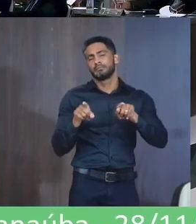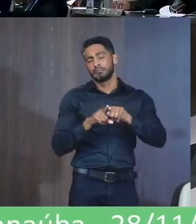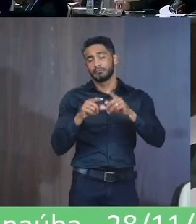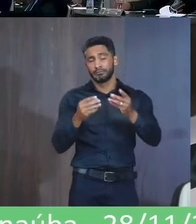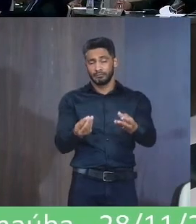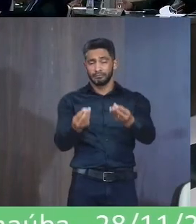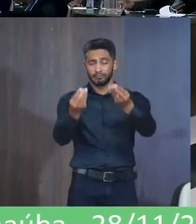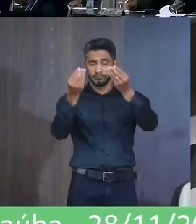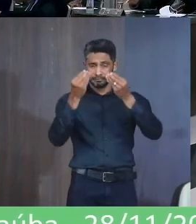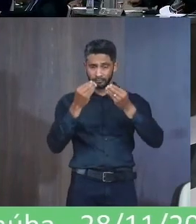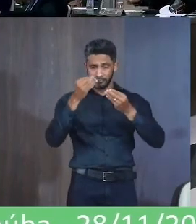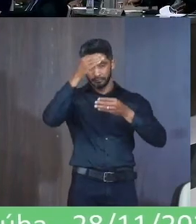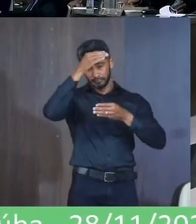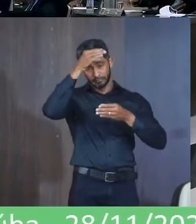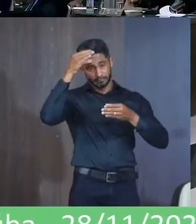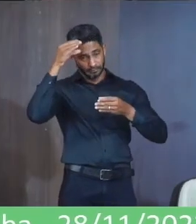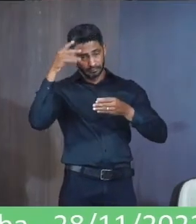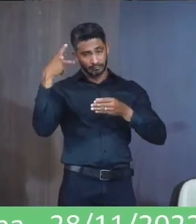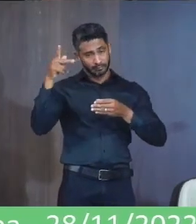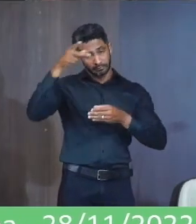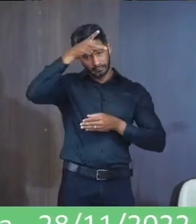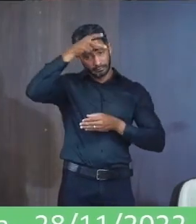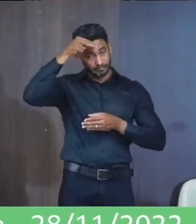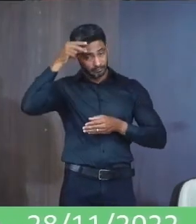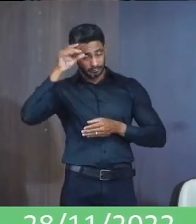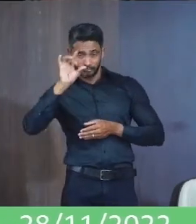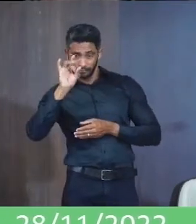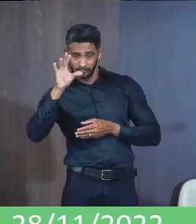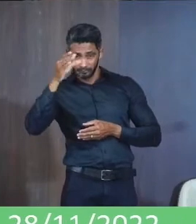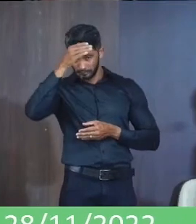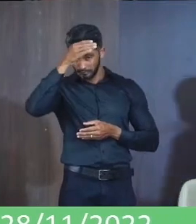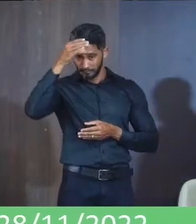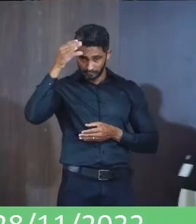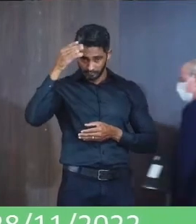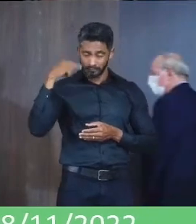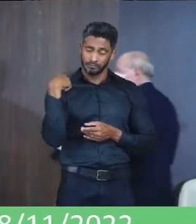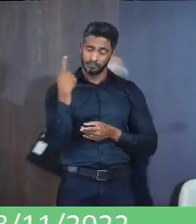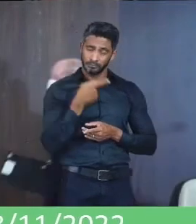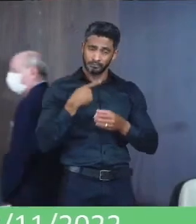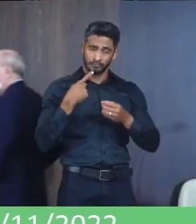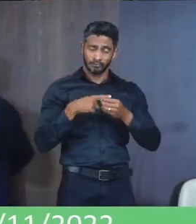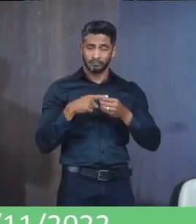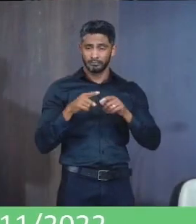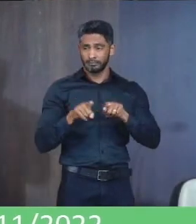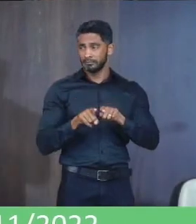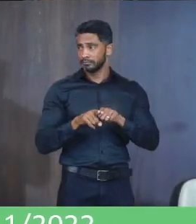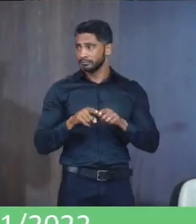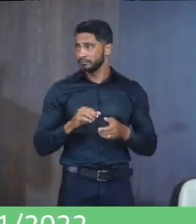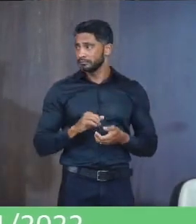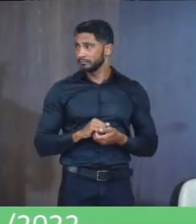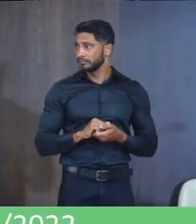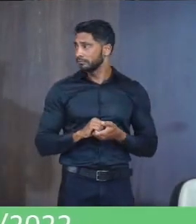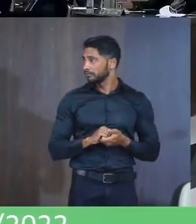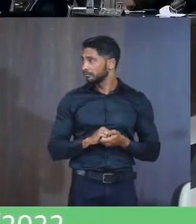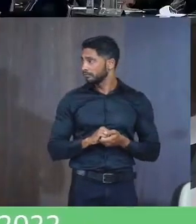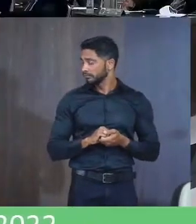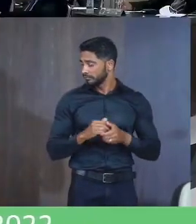Mandar para a Câmara Que seja a prefeitura Não ficar só na Câmara O nosso município Obrigado Presidente